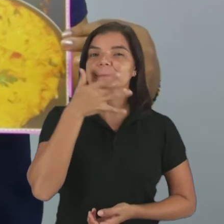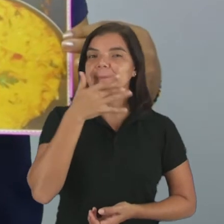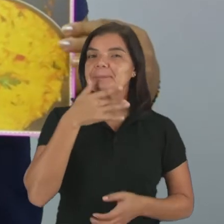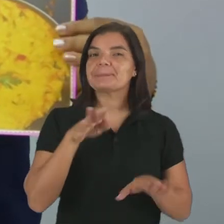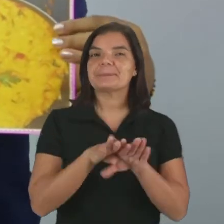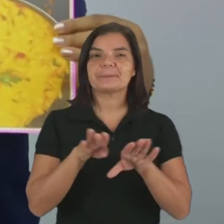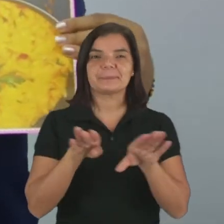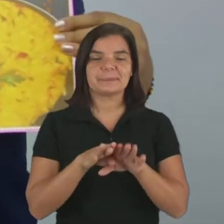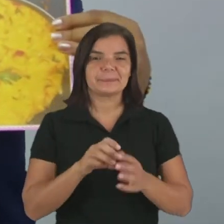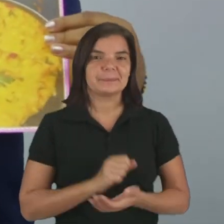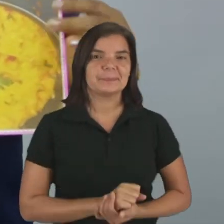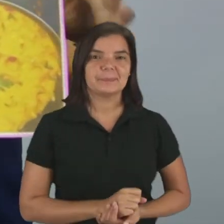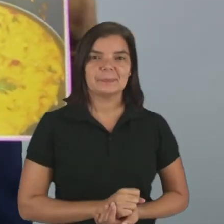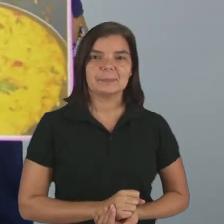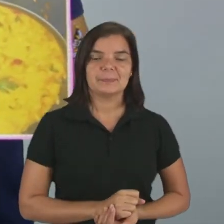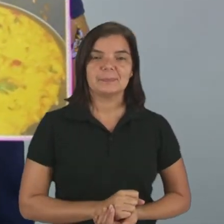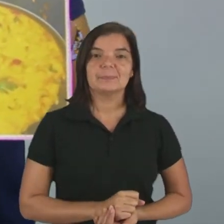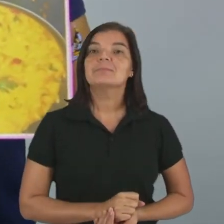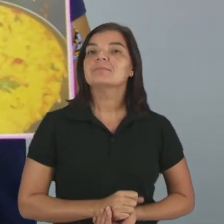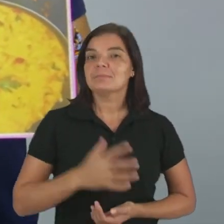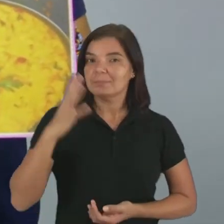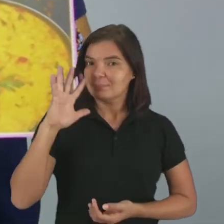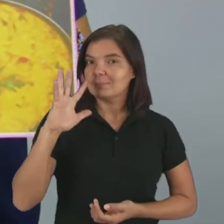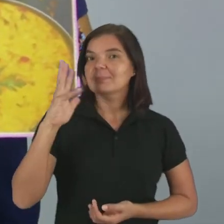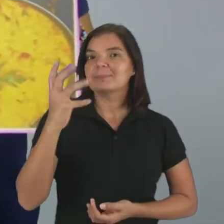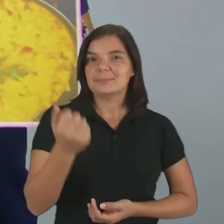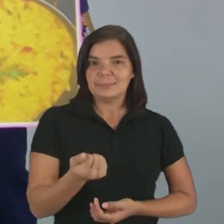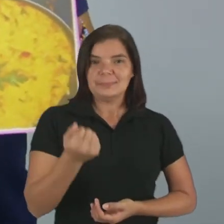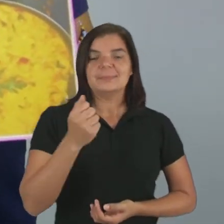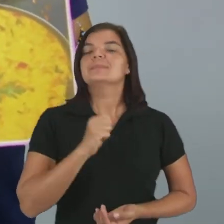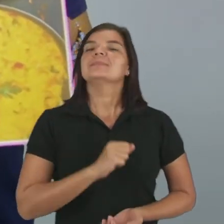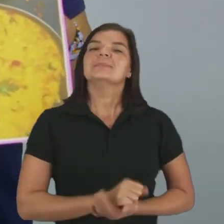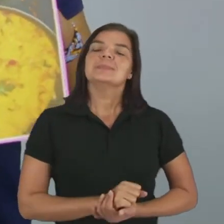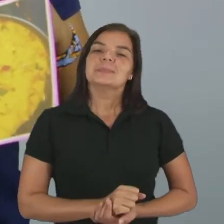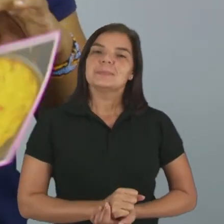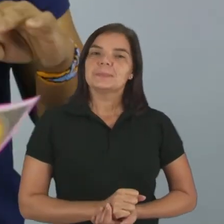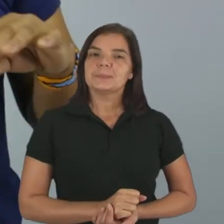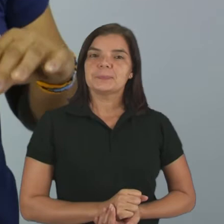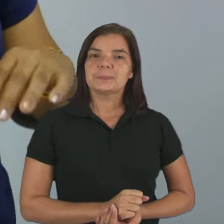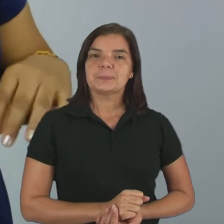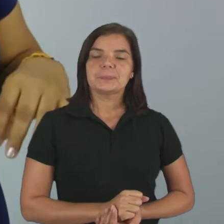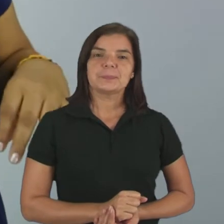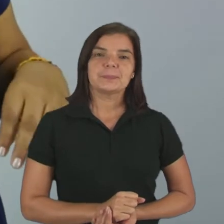Também, certo? É herança cultural da África.